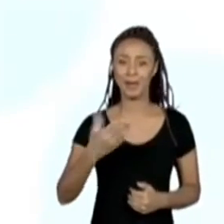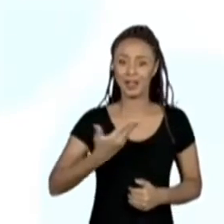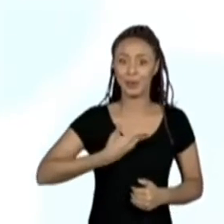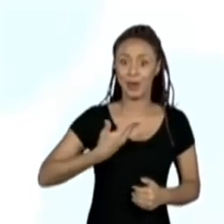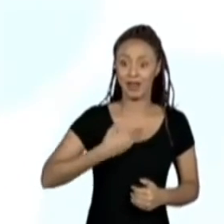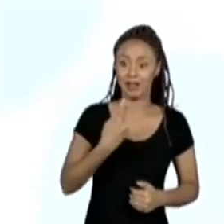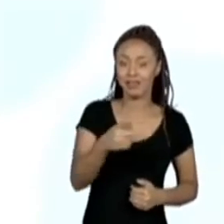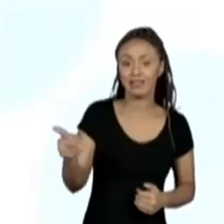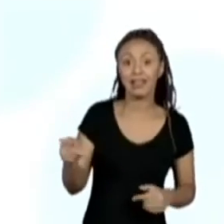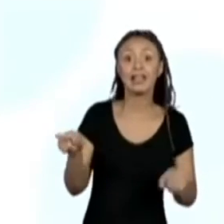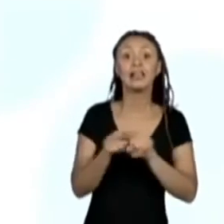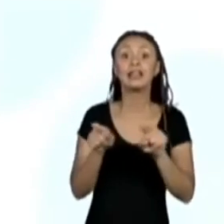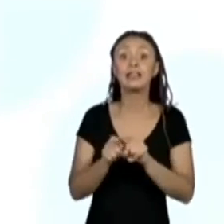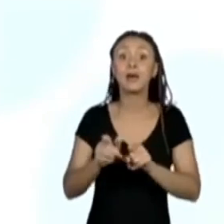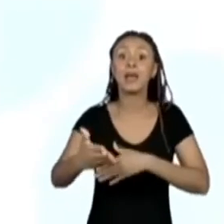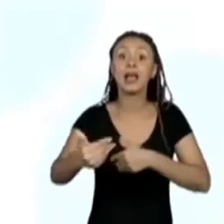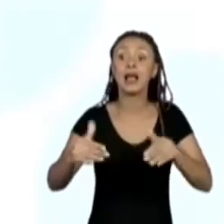as fitas na caixa de costura da sua mãe, tá?